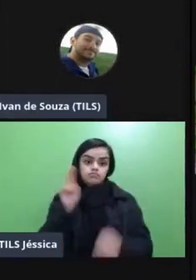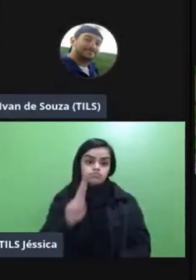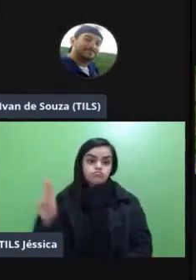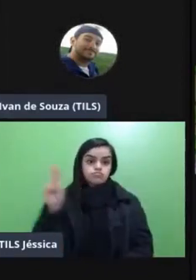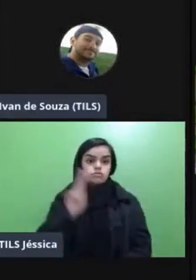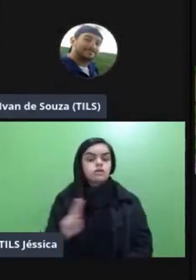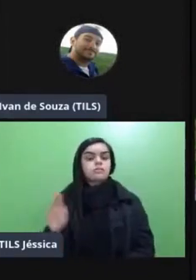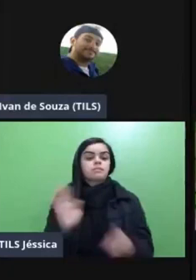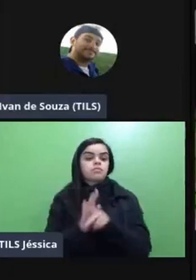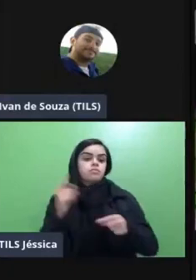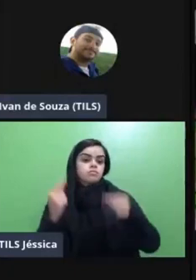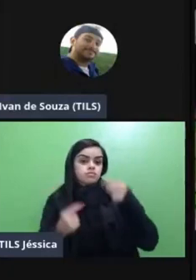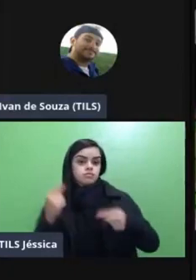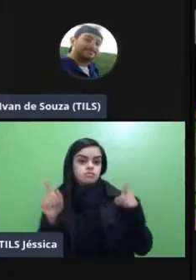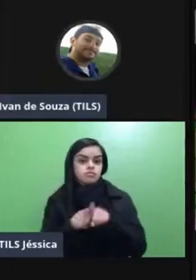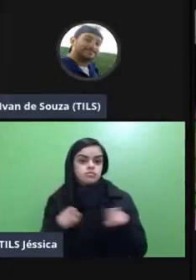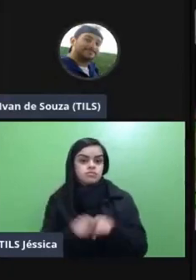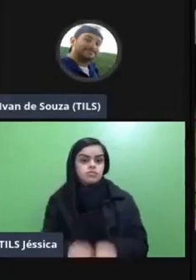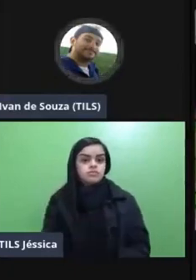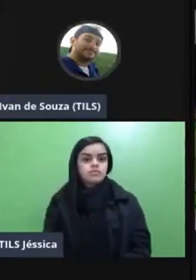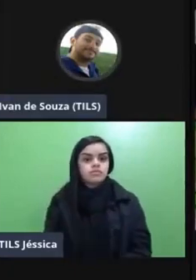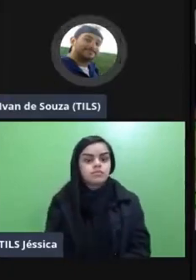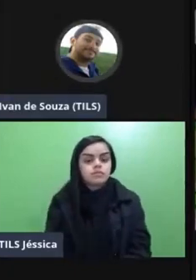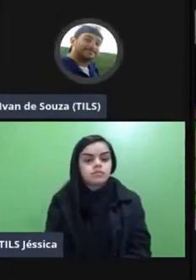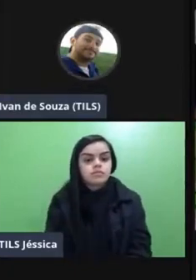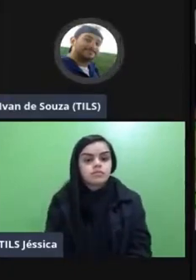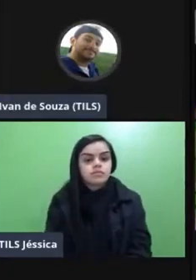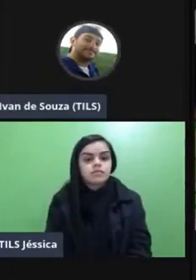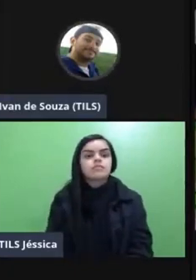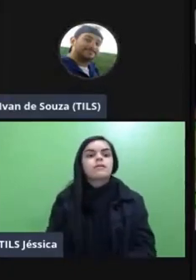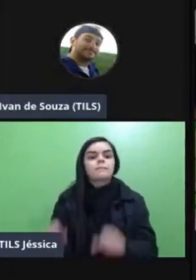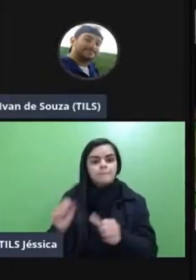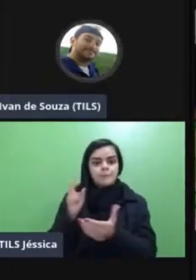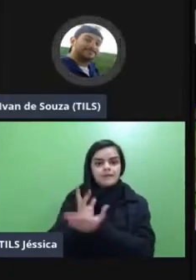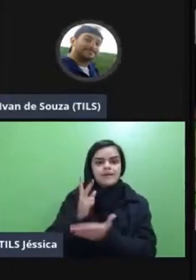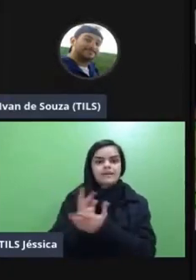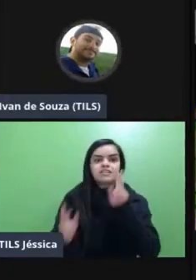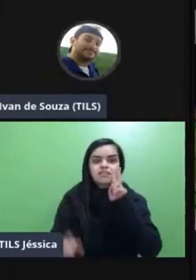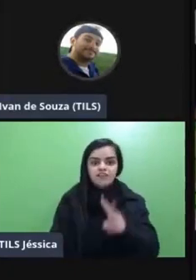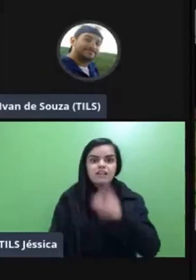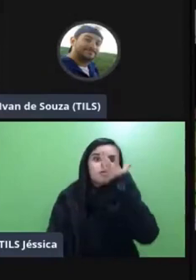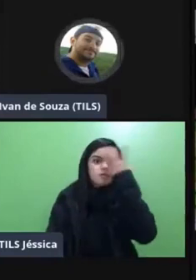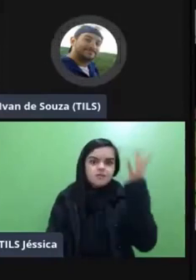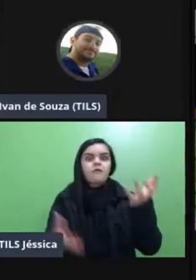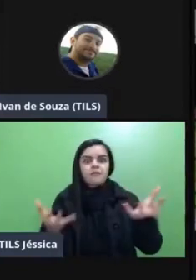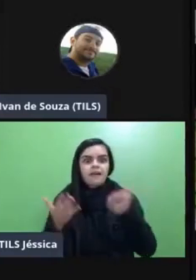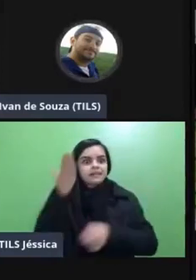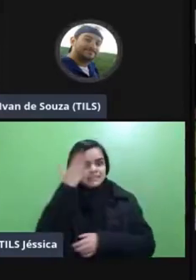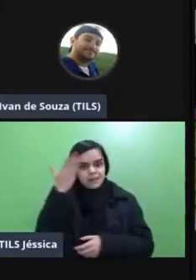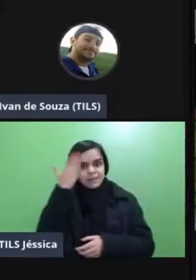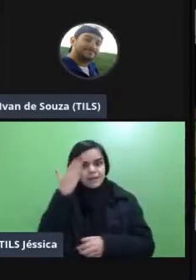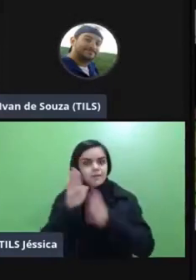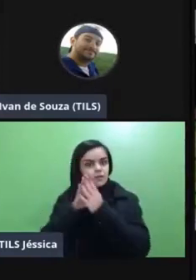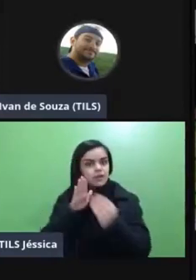mais disruptivos fica à vontade natália pode continuar porque eu tô vendo que o pessoal tá querendo saber mais sobre esses